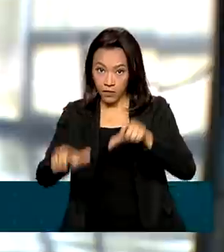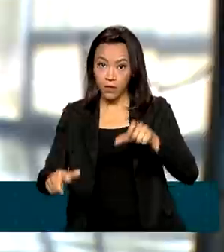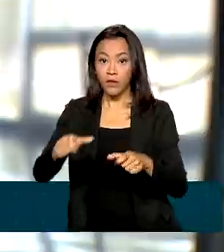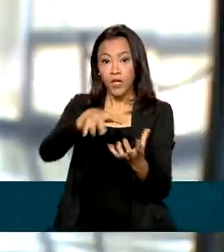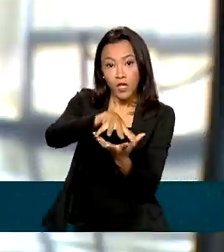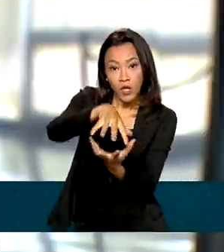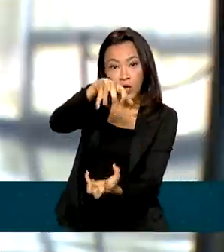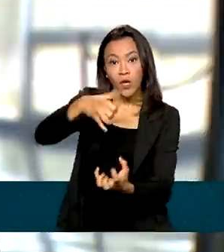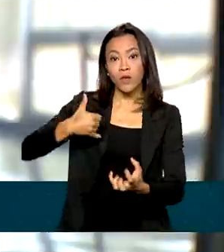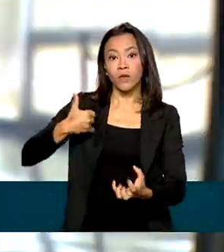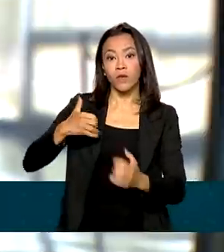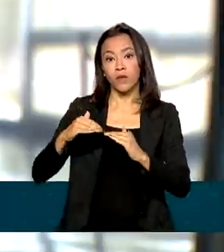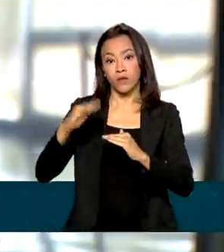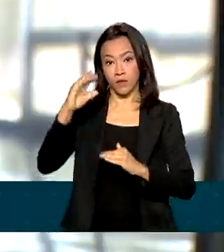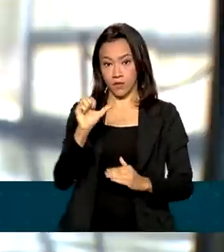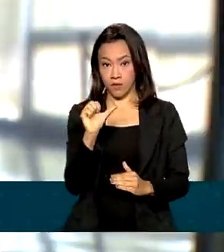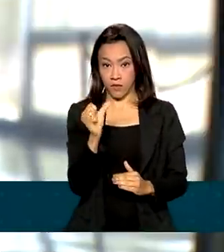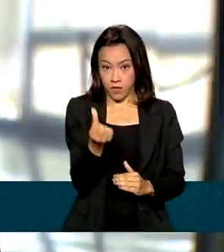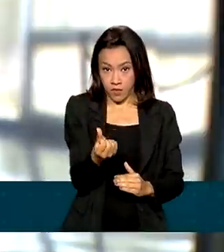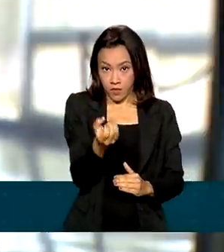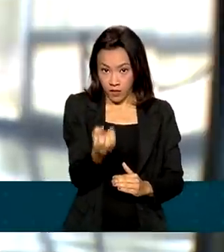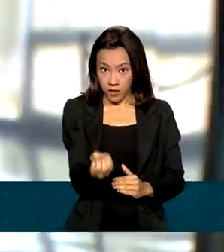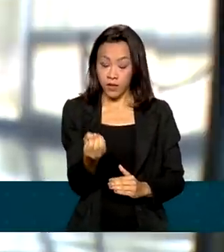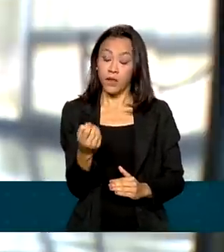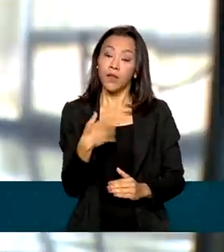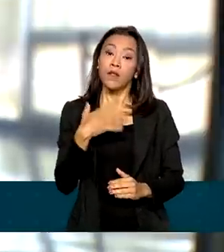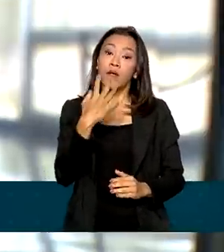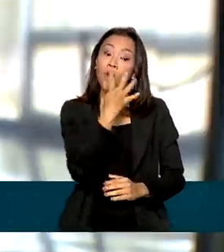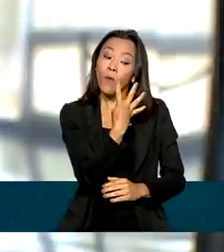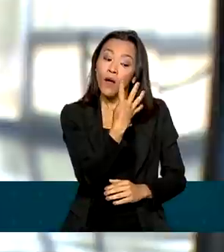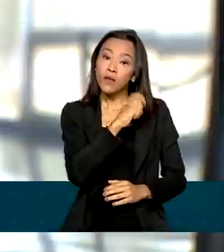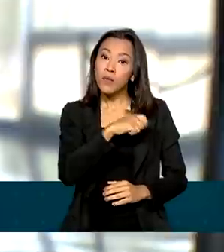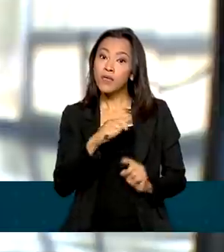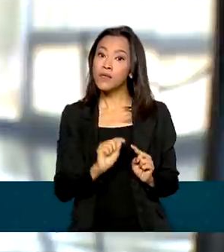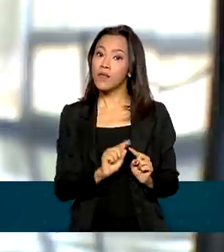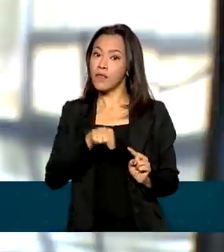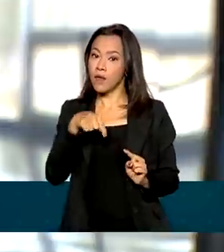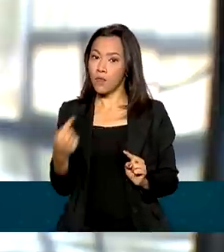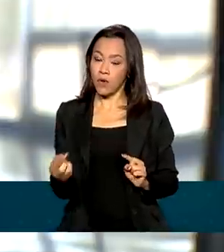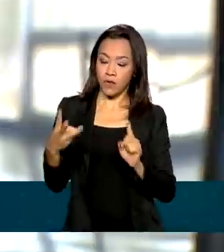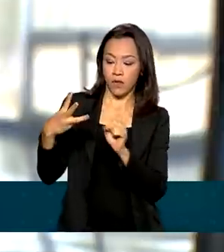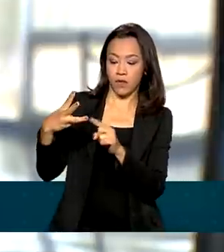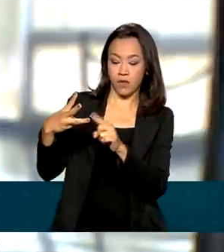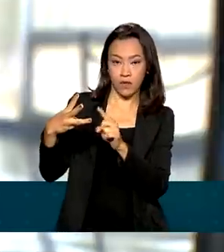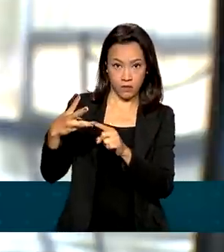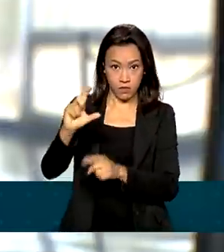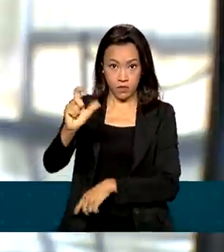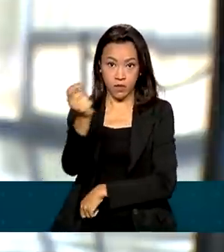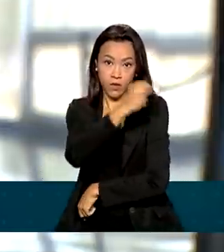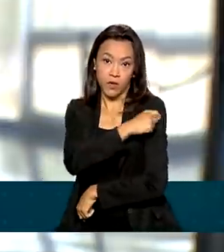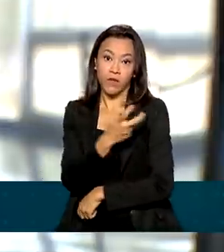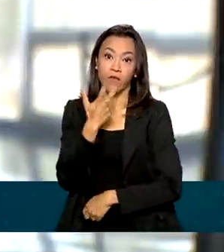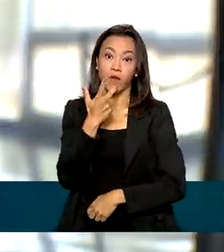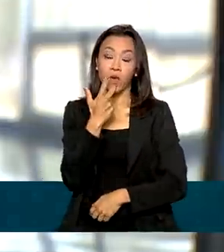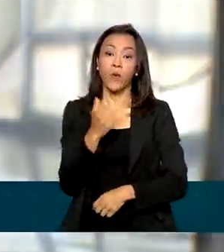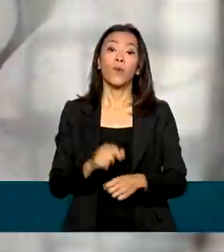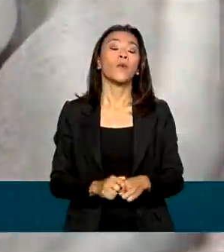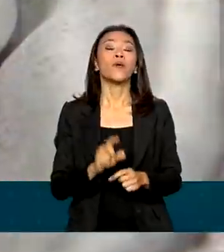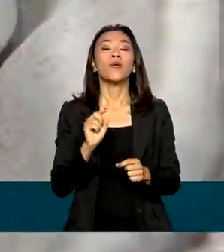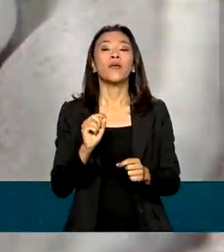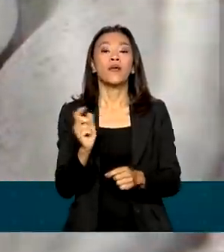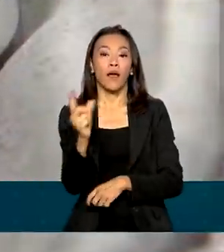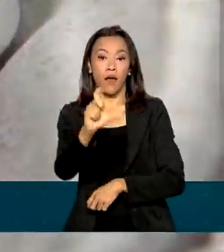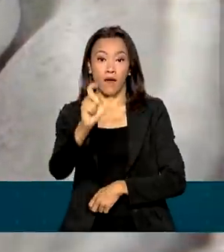anos deve ser feita há quatro meses após a primeira dose de reforço. O Ministério da Saúde orientou que a vacina da Pfizer deve ser